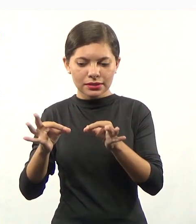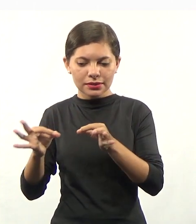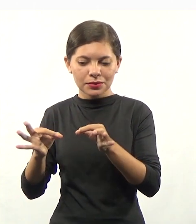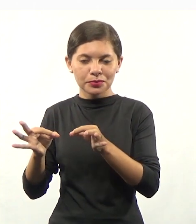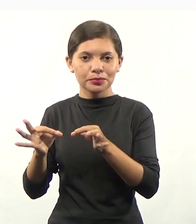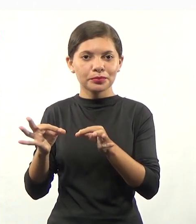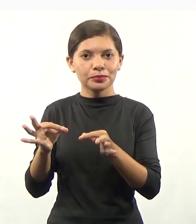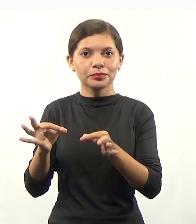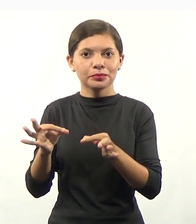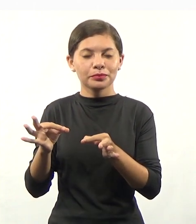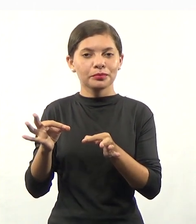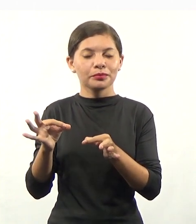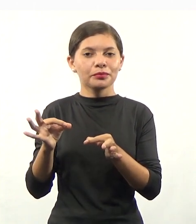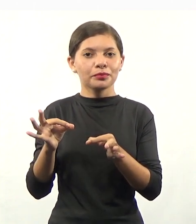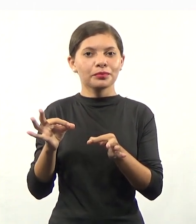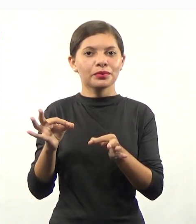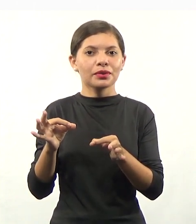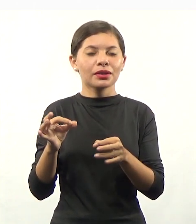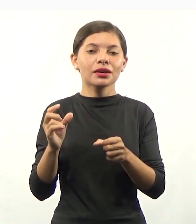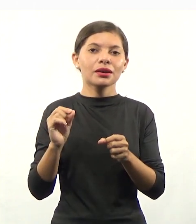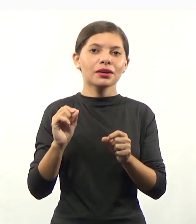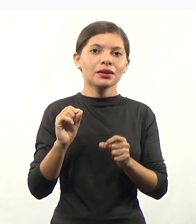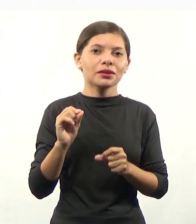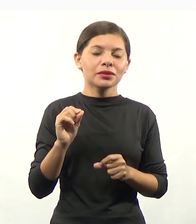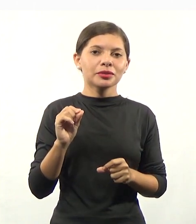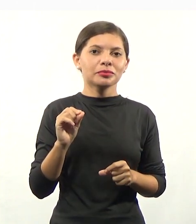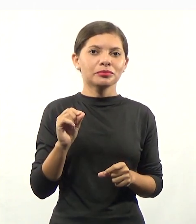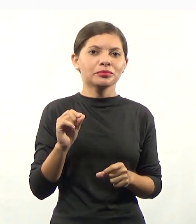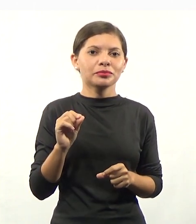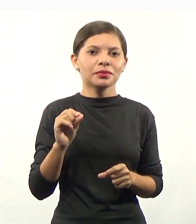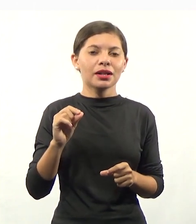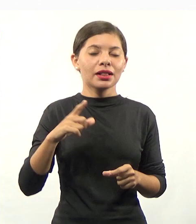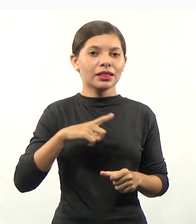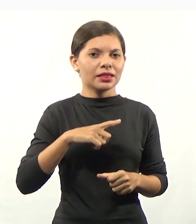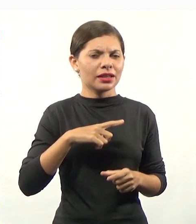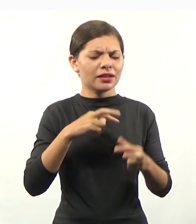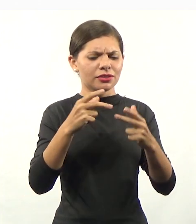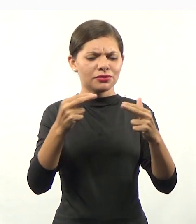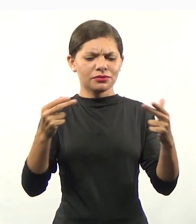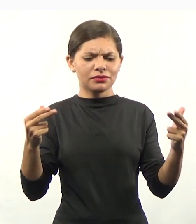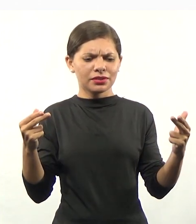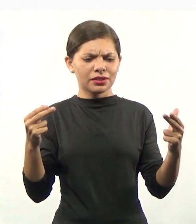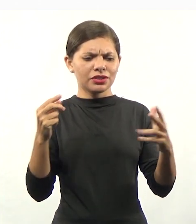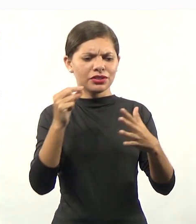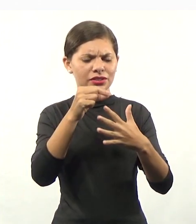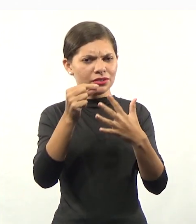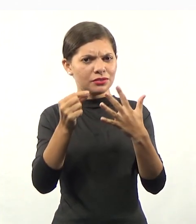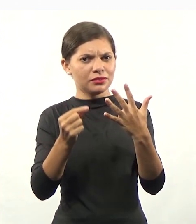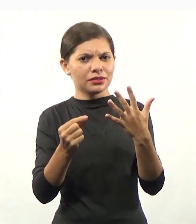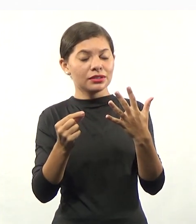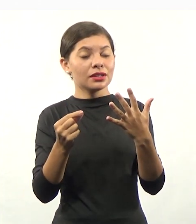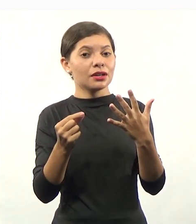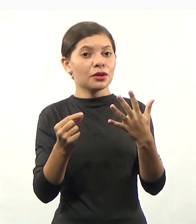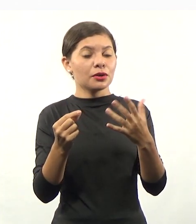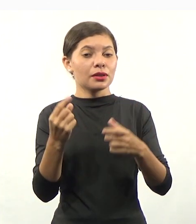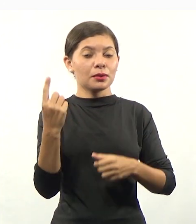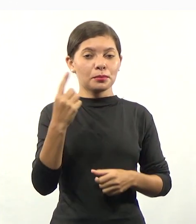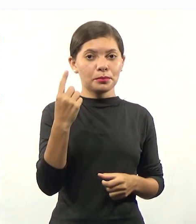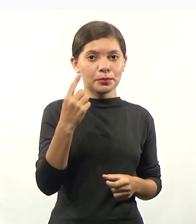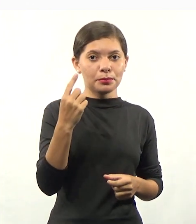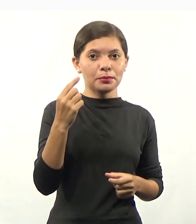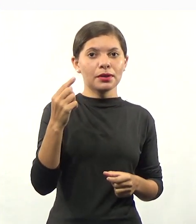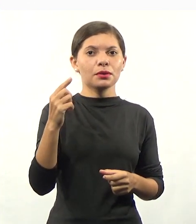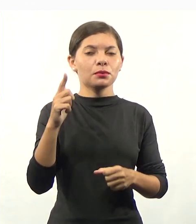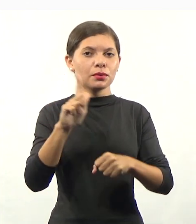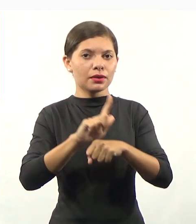da, opa, aqui faltou um pedacinho, isso. Ele vai ter diferentes níveis. Ele vai ter o nível primeiro,